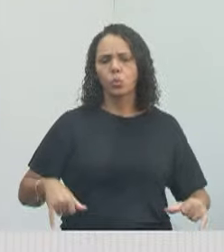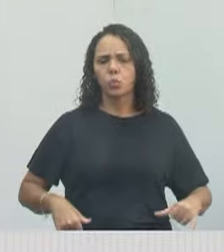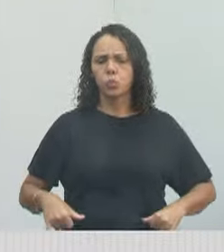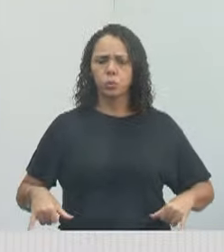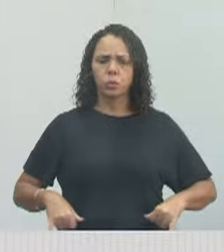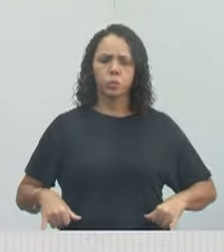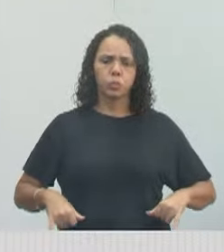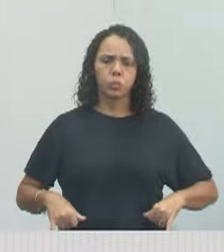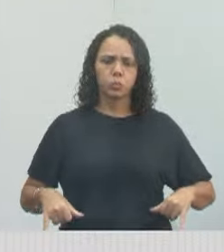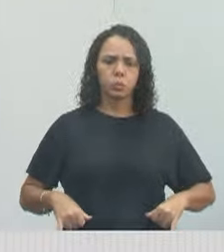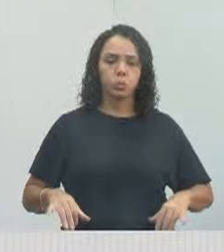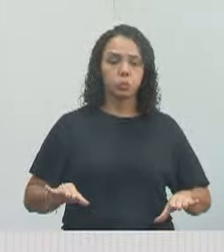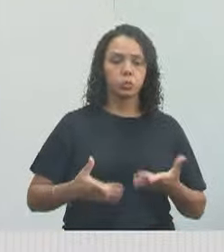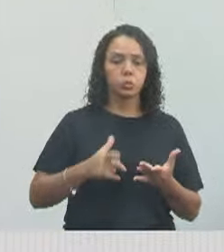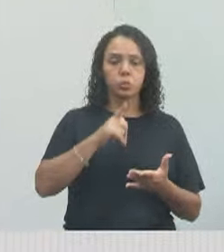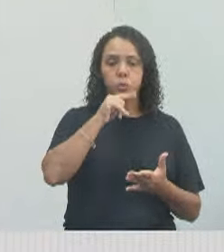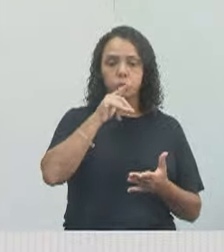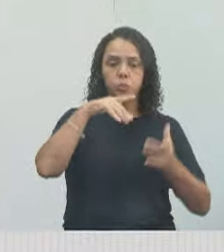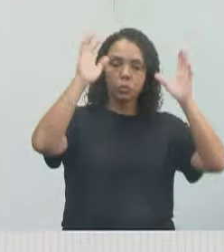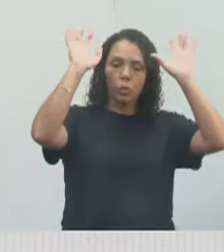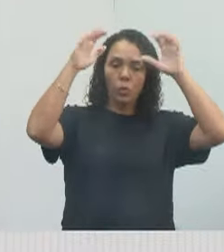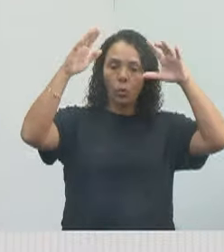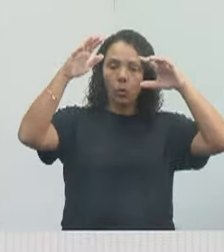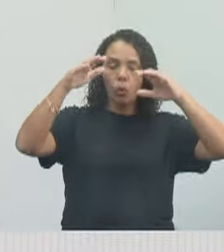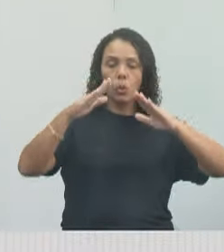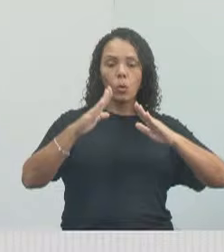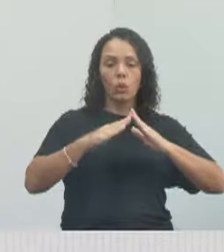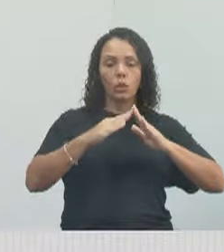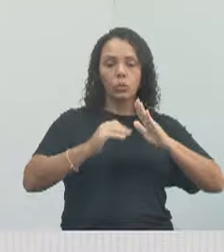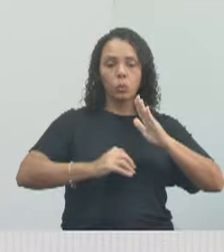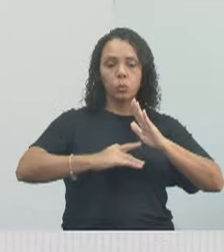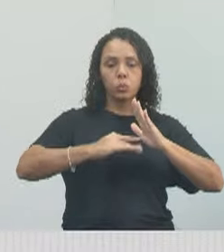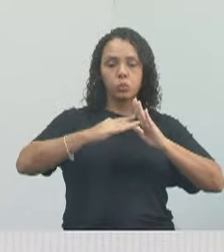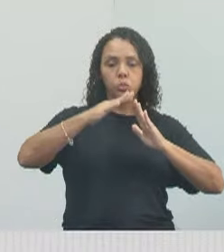com as inundações em suas casas.